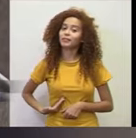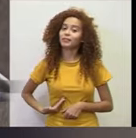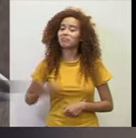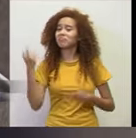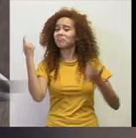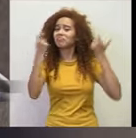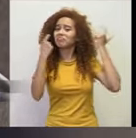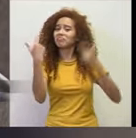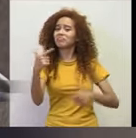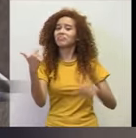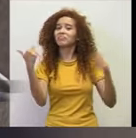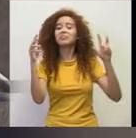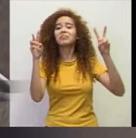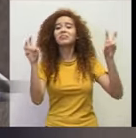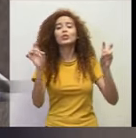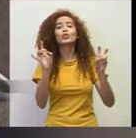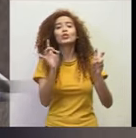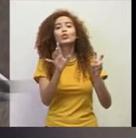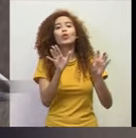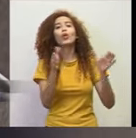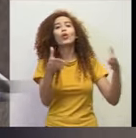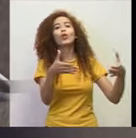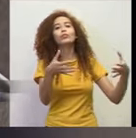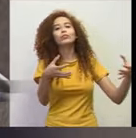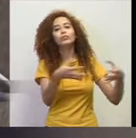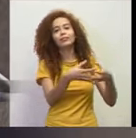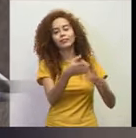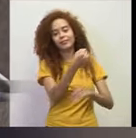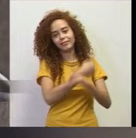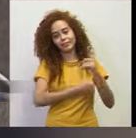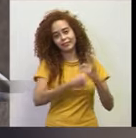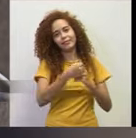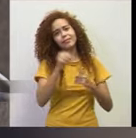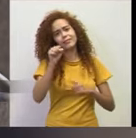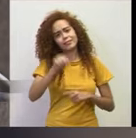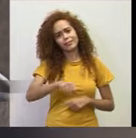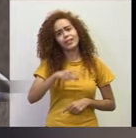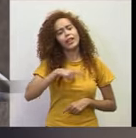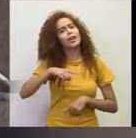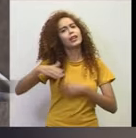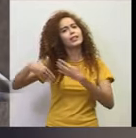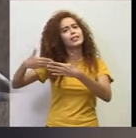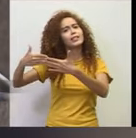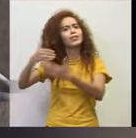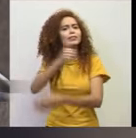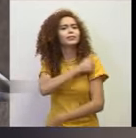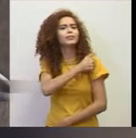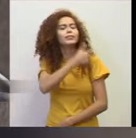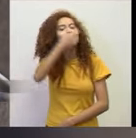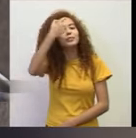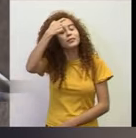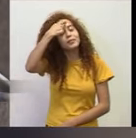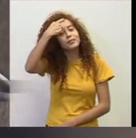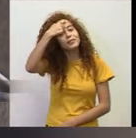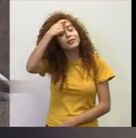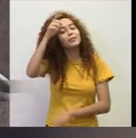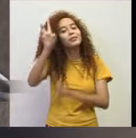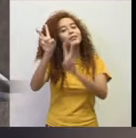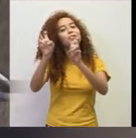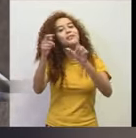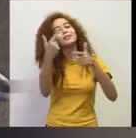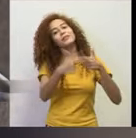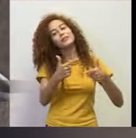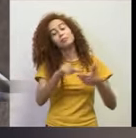preocupado em trabalhar exclusivamente para alguns grupos sociais, e sim, desenvolver nos alunos uma consciência acerca dos